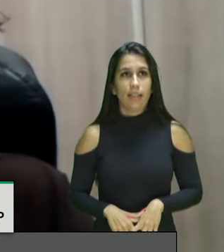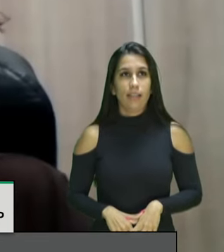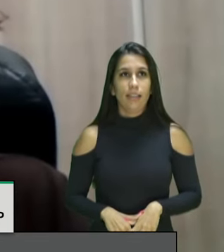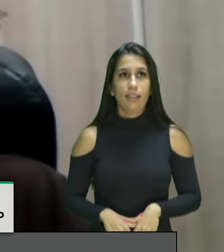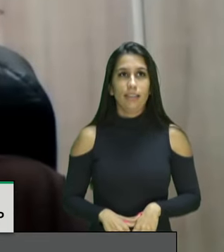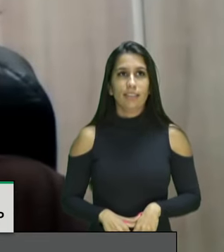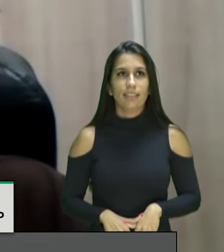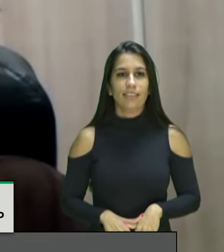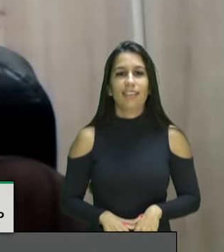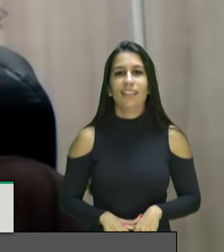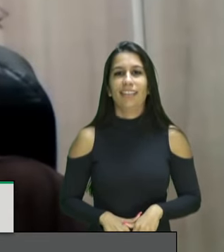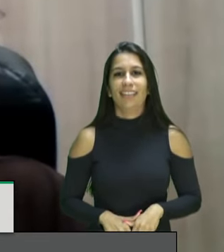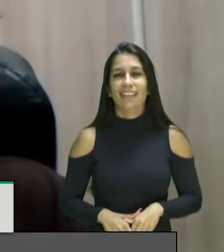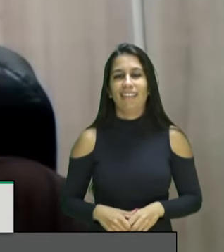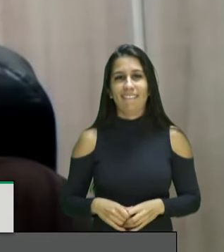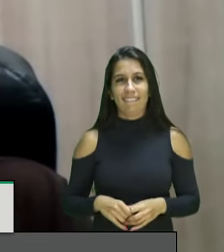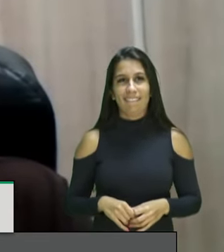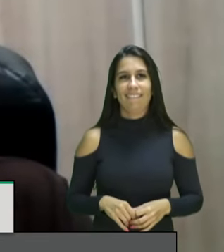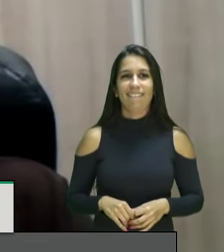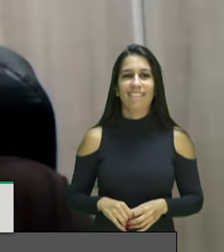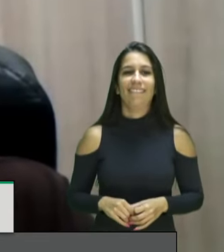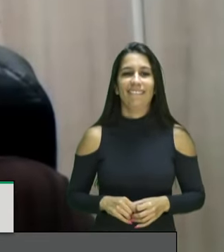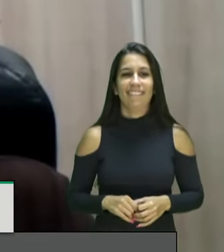obrigado obrigado